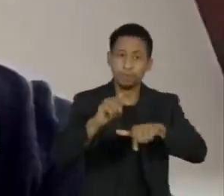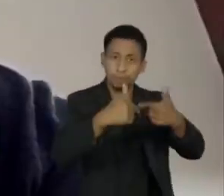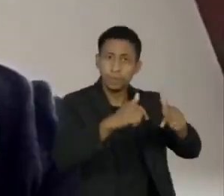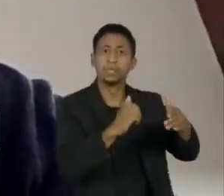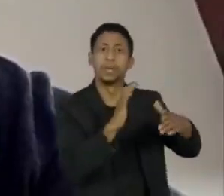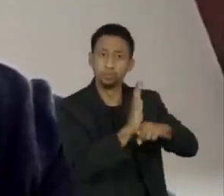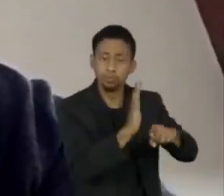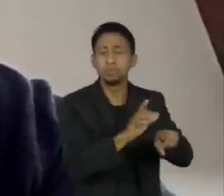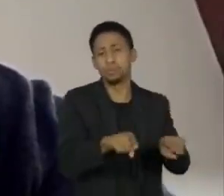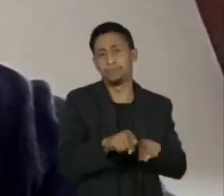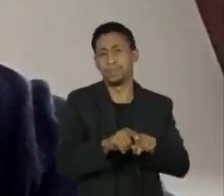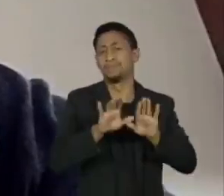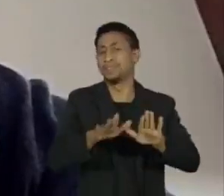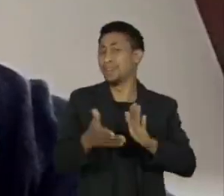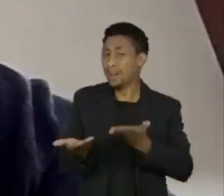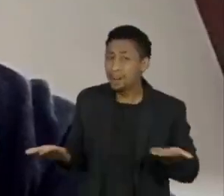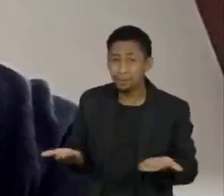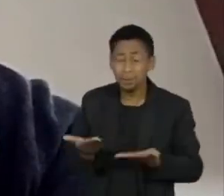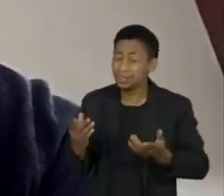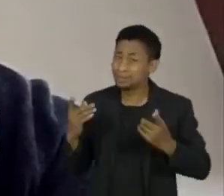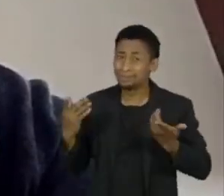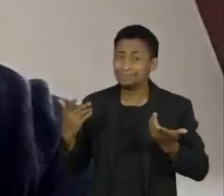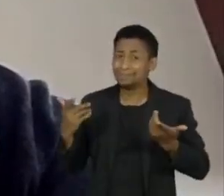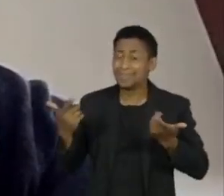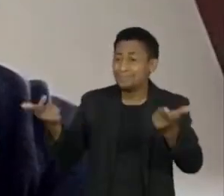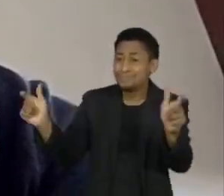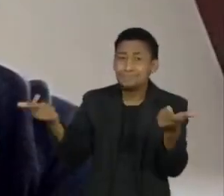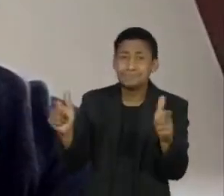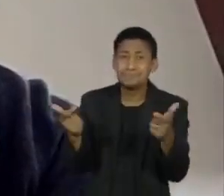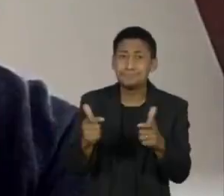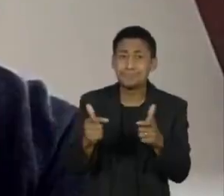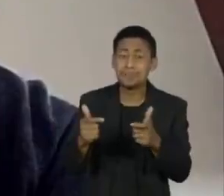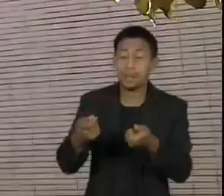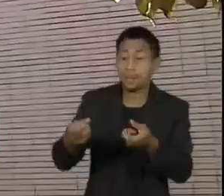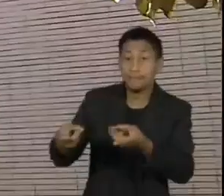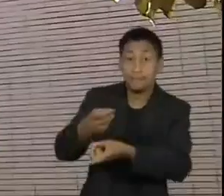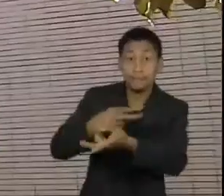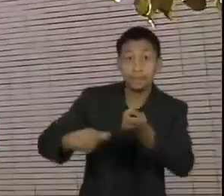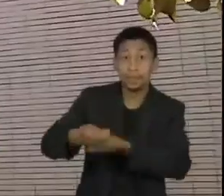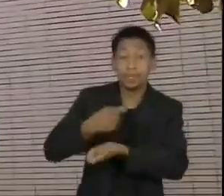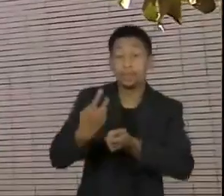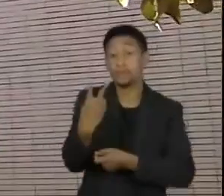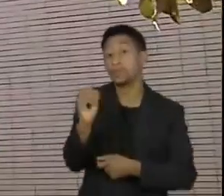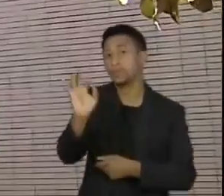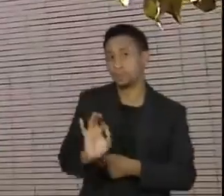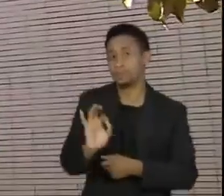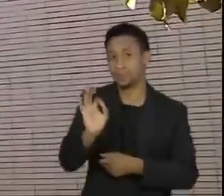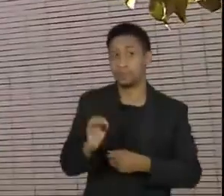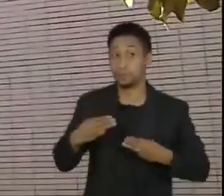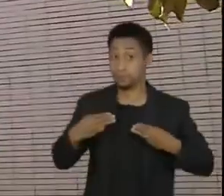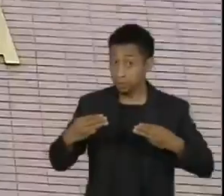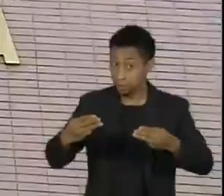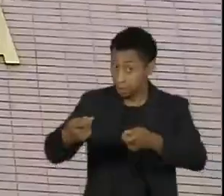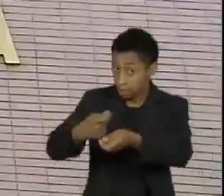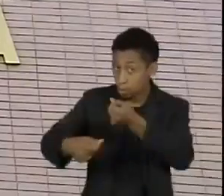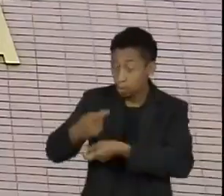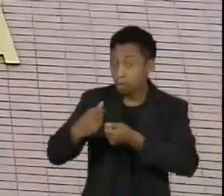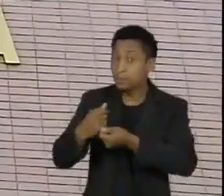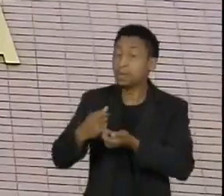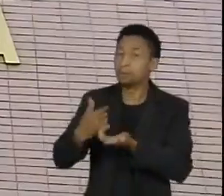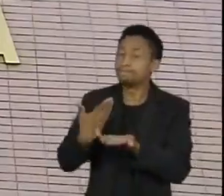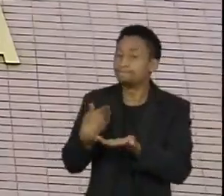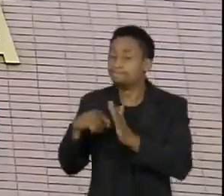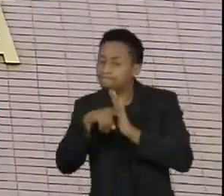momento que nosso movimento despencou para 20% do movimento normal. O Ministério da Economia estuda a prorrogação do